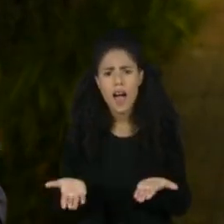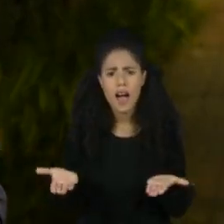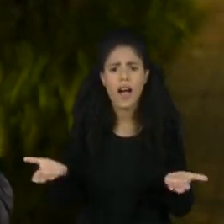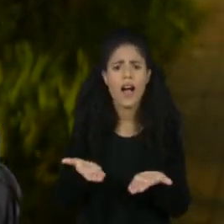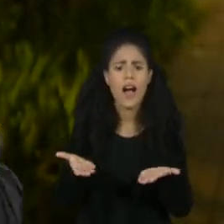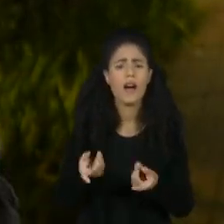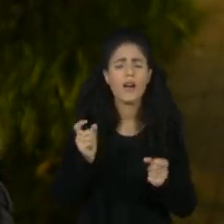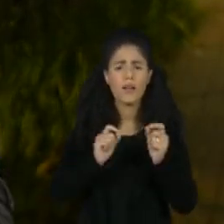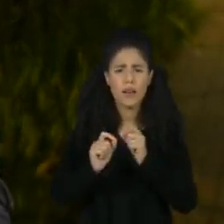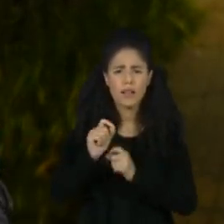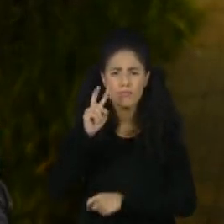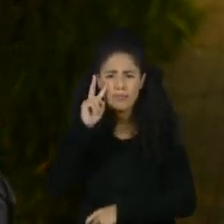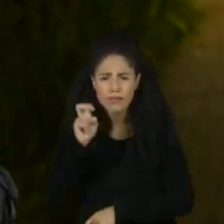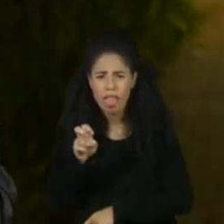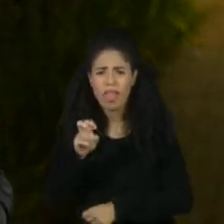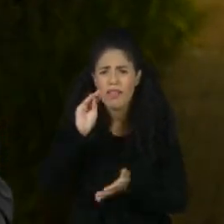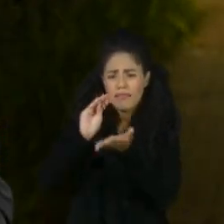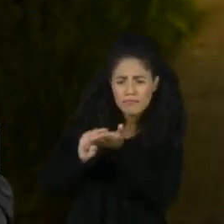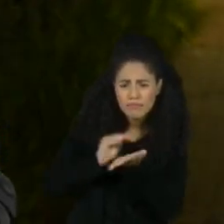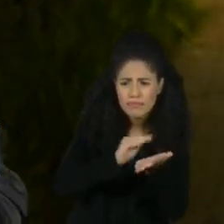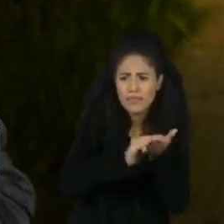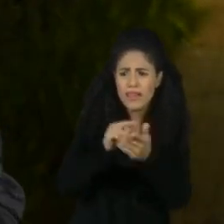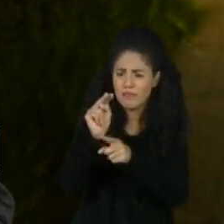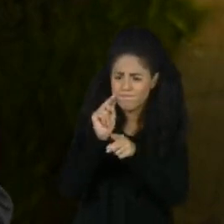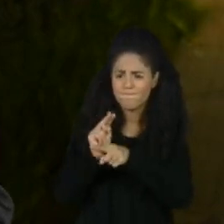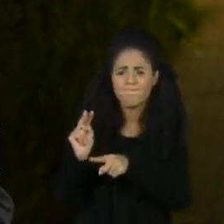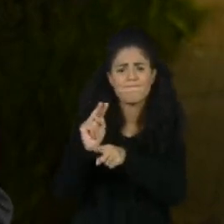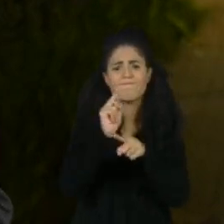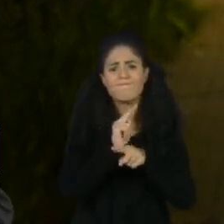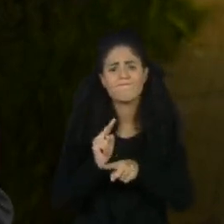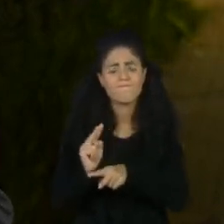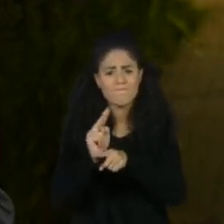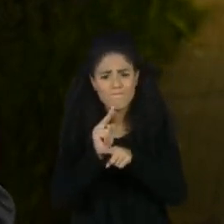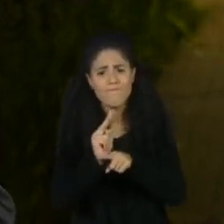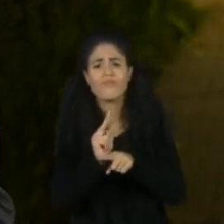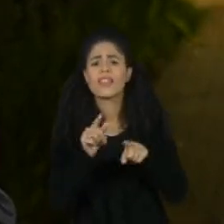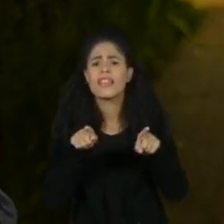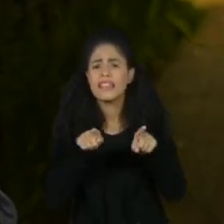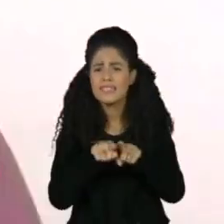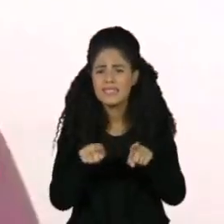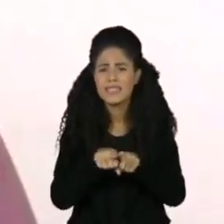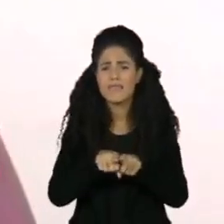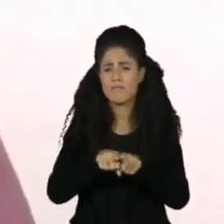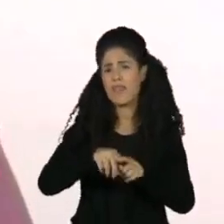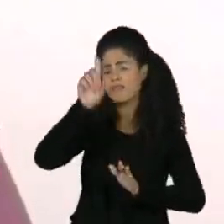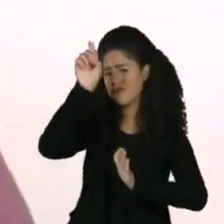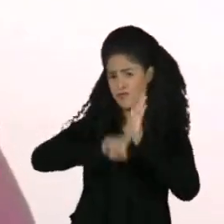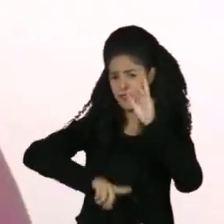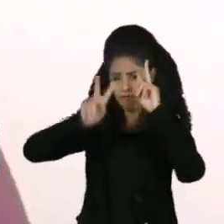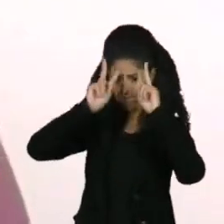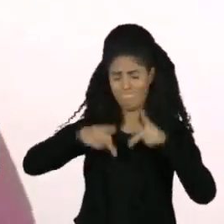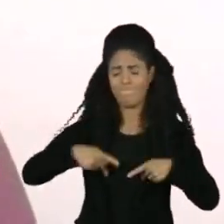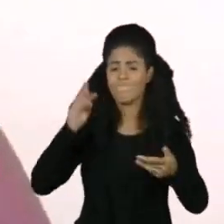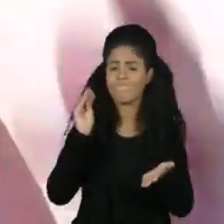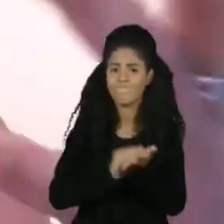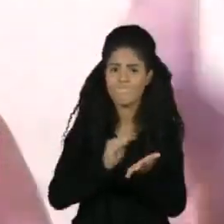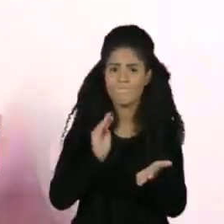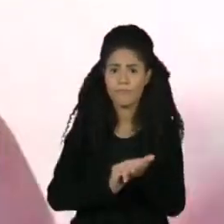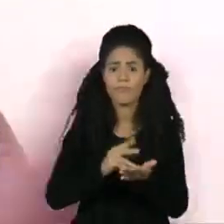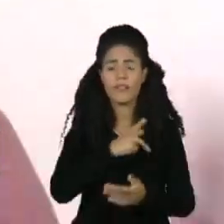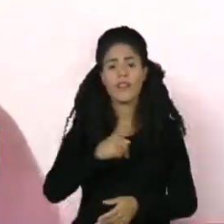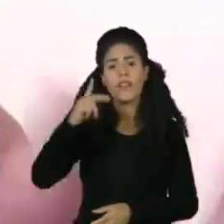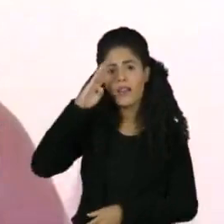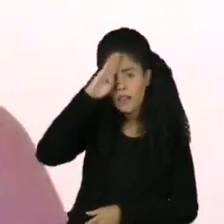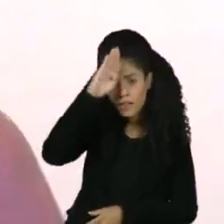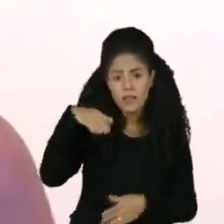de negação, negligência, oportunismo e desprezo pelos direitos humanos. A gente tem um presidente que bloqueou, por